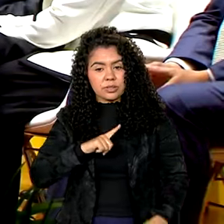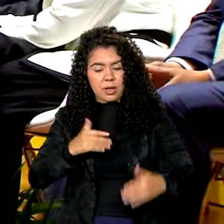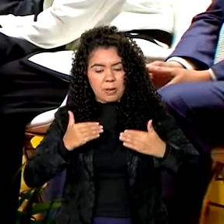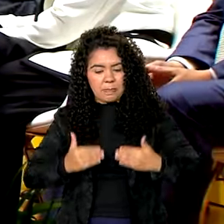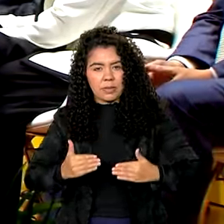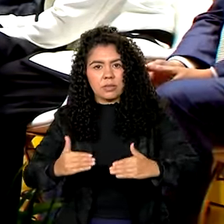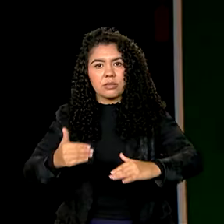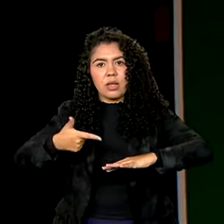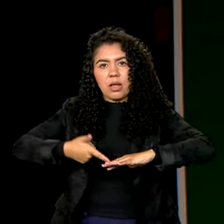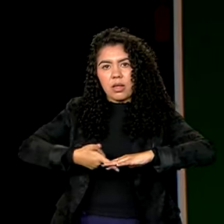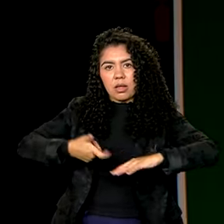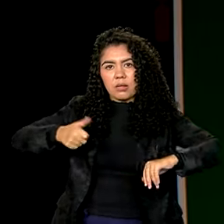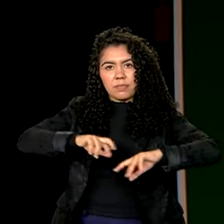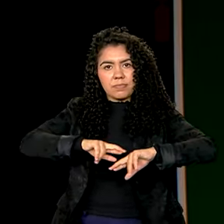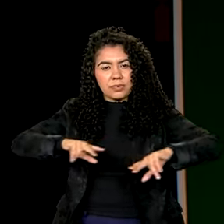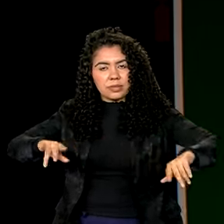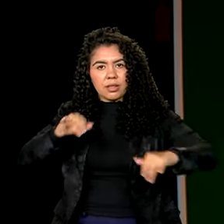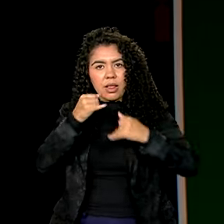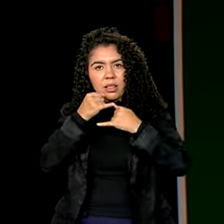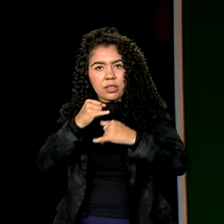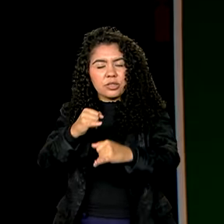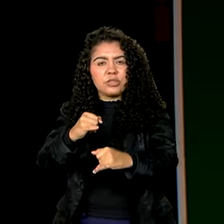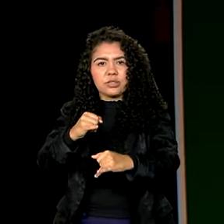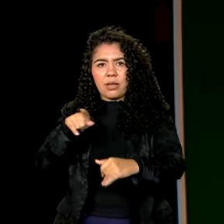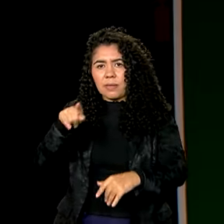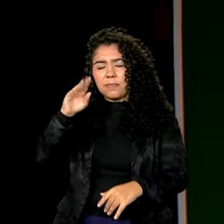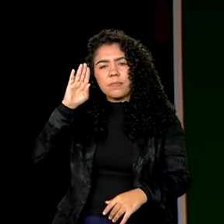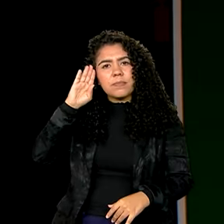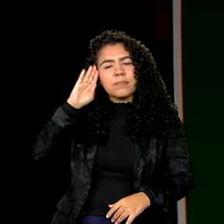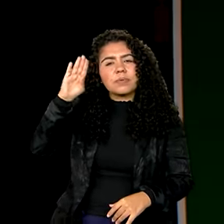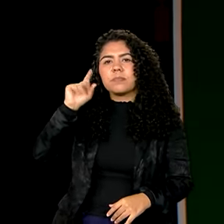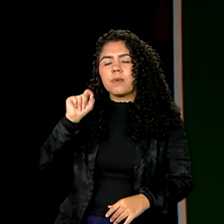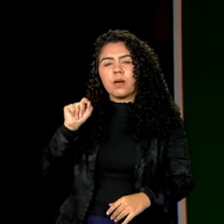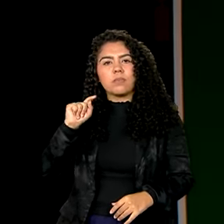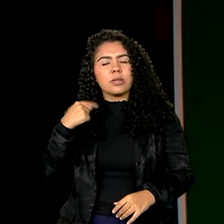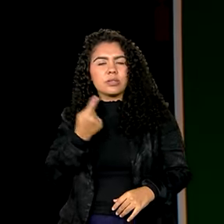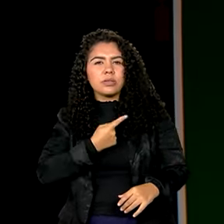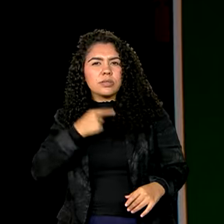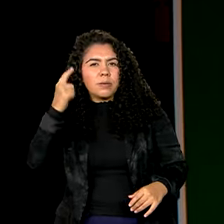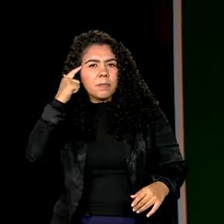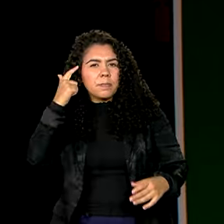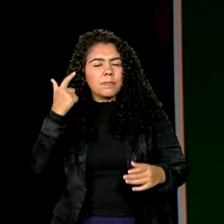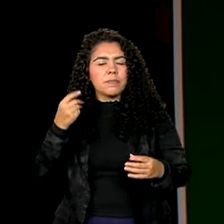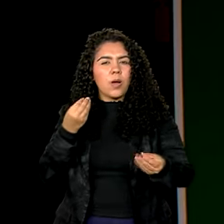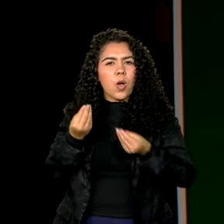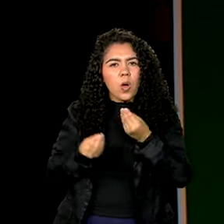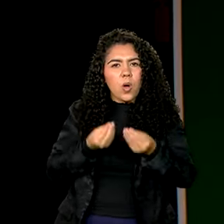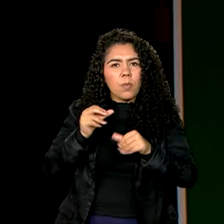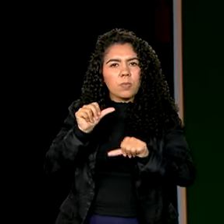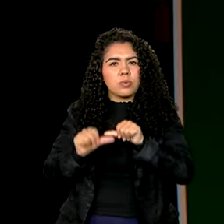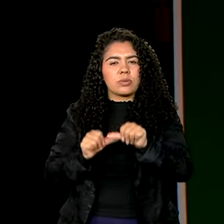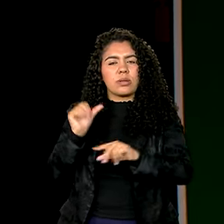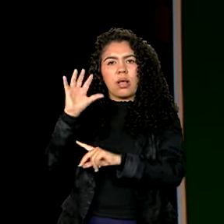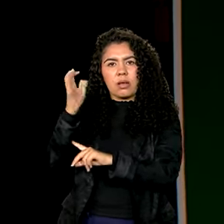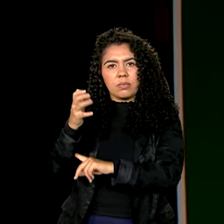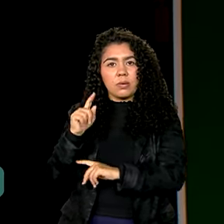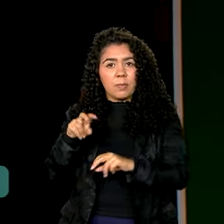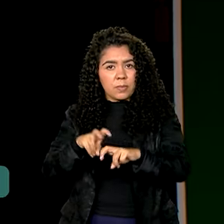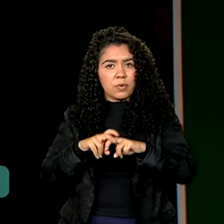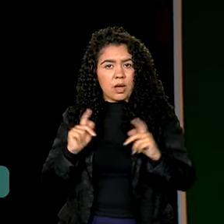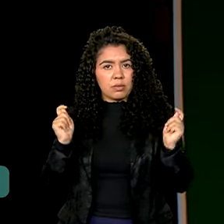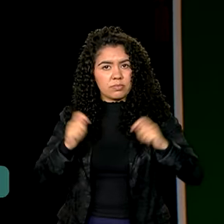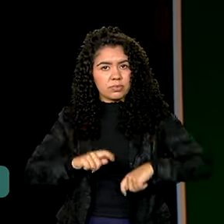Energia é central nisso, de pensarmos a mudança climática a partir do nosso potencial